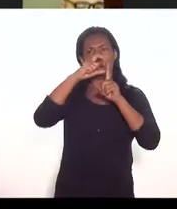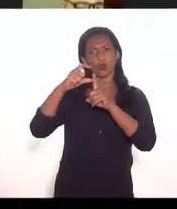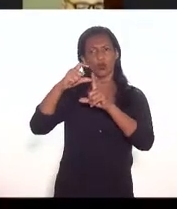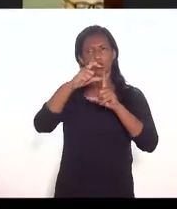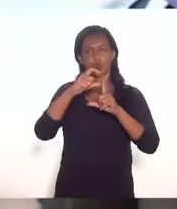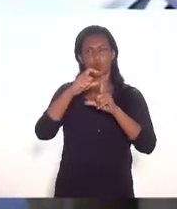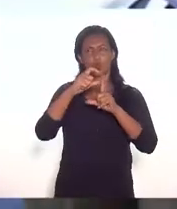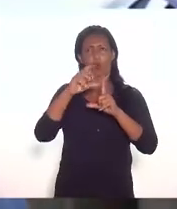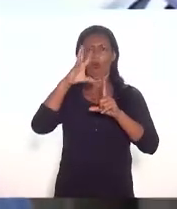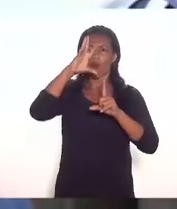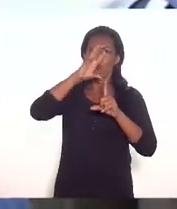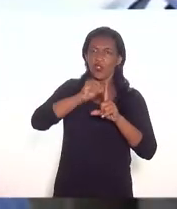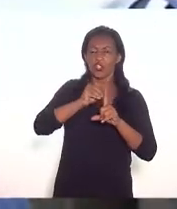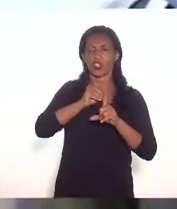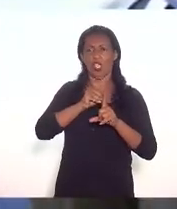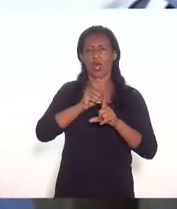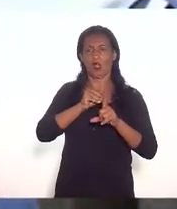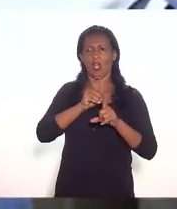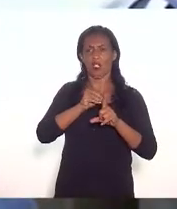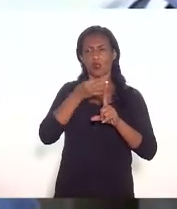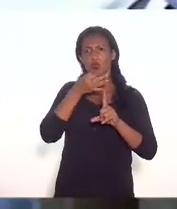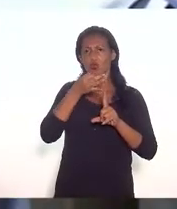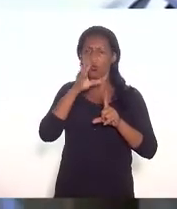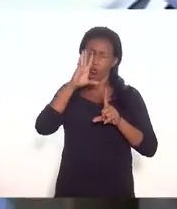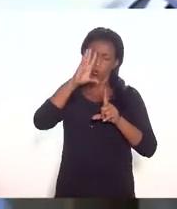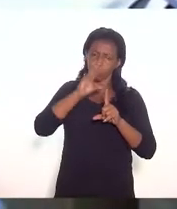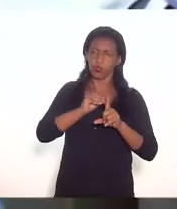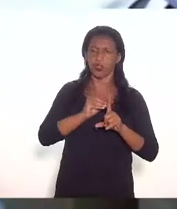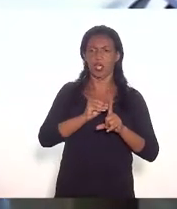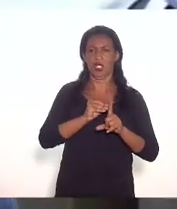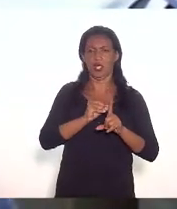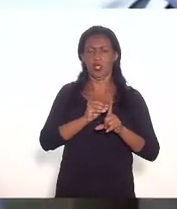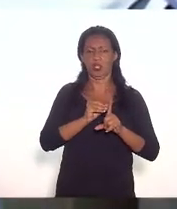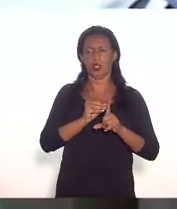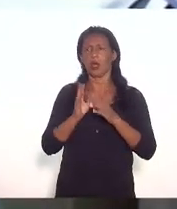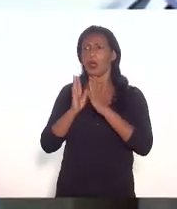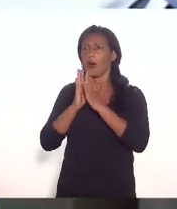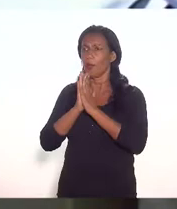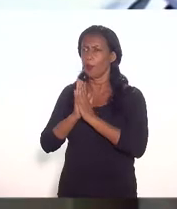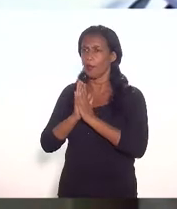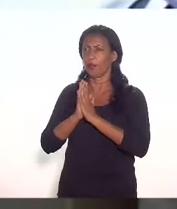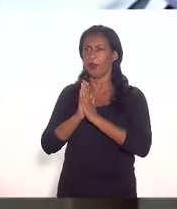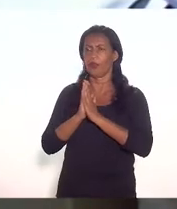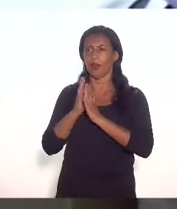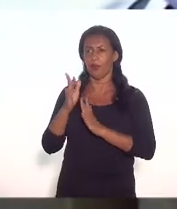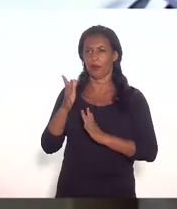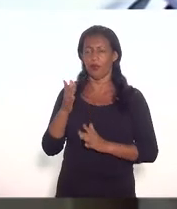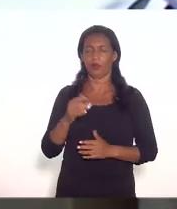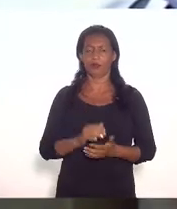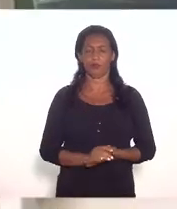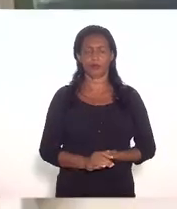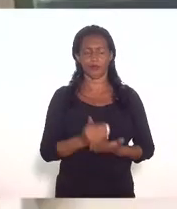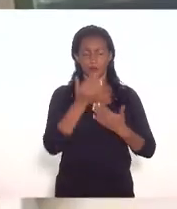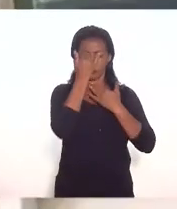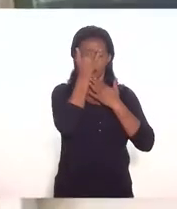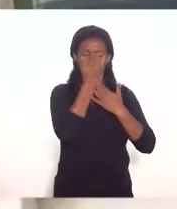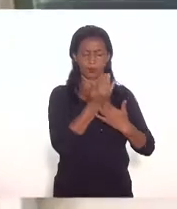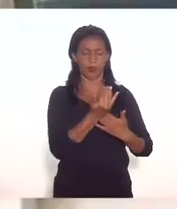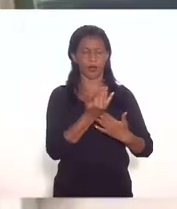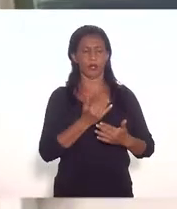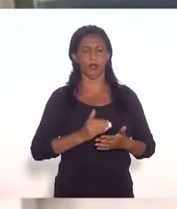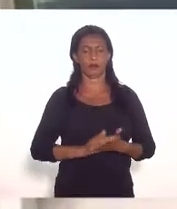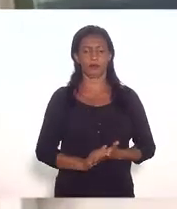fechado fechado por favor doutor Alexandre Monteiro obrigado enfim